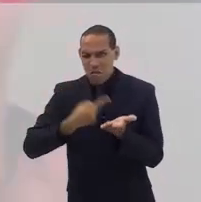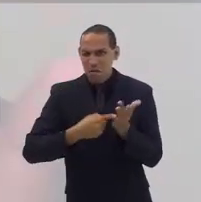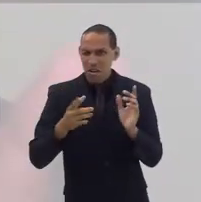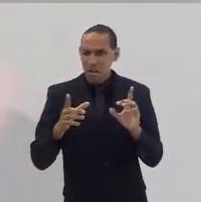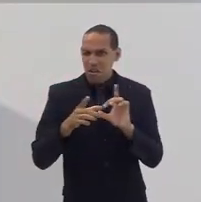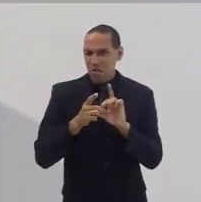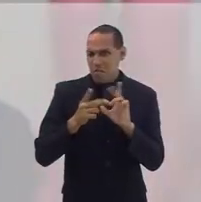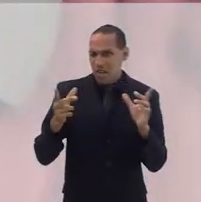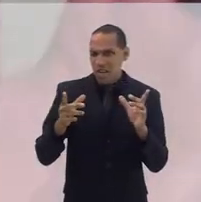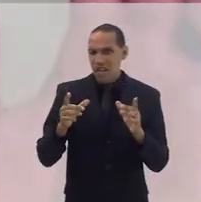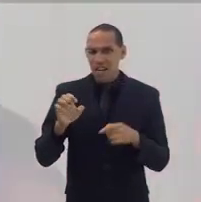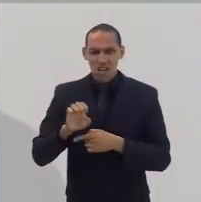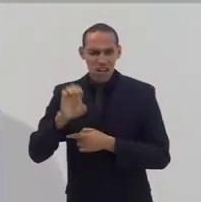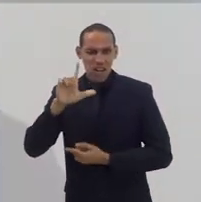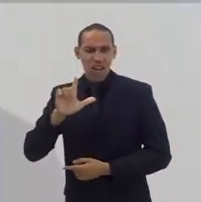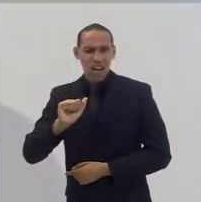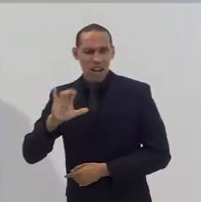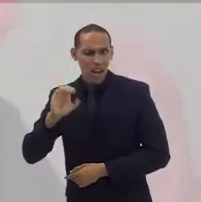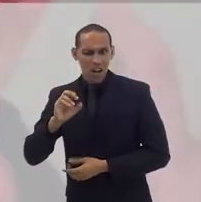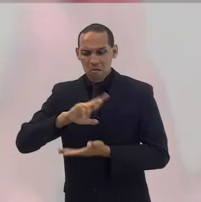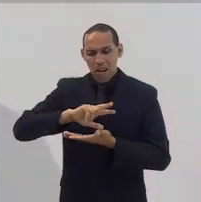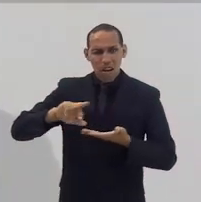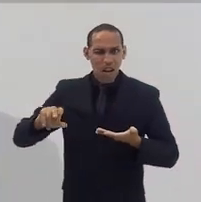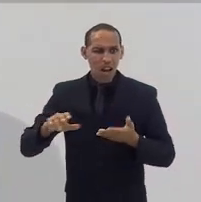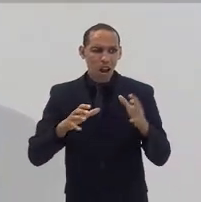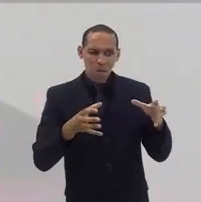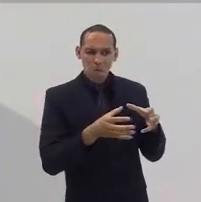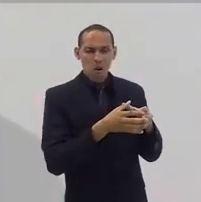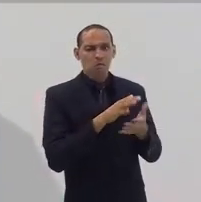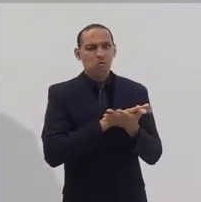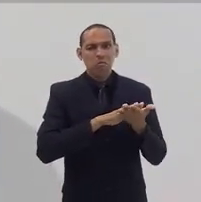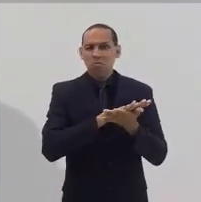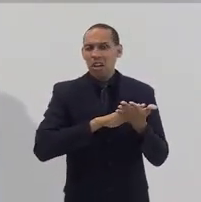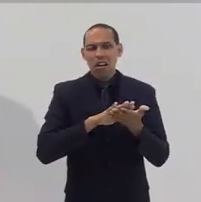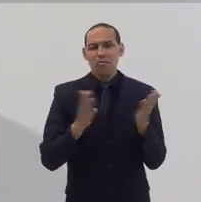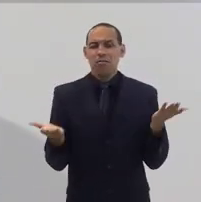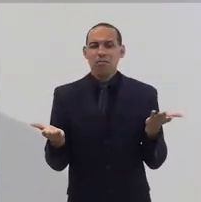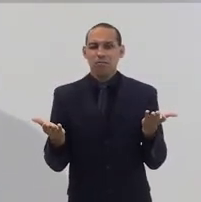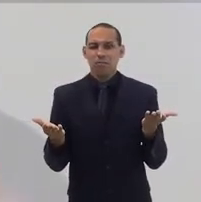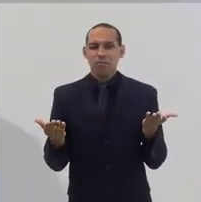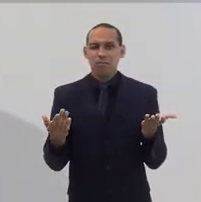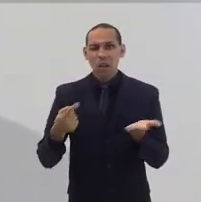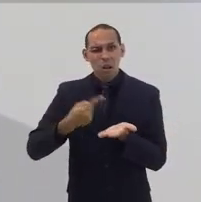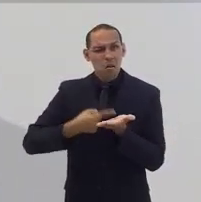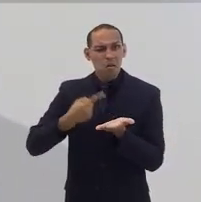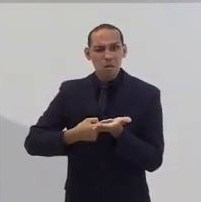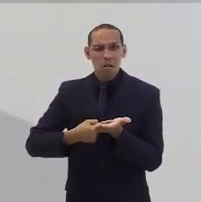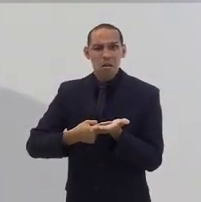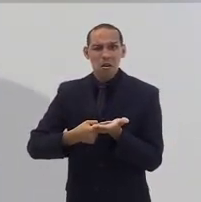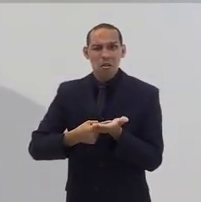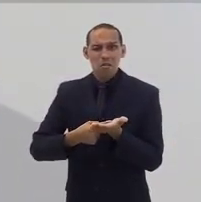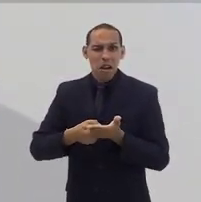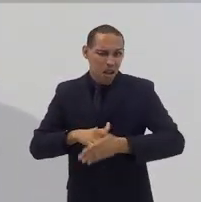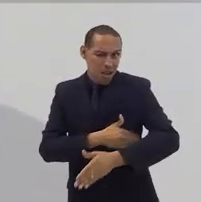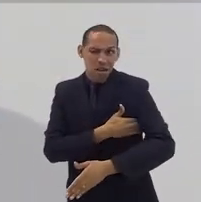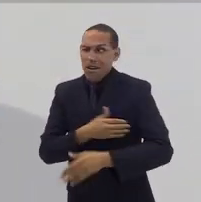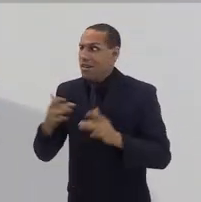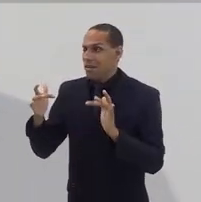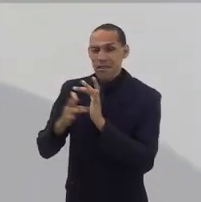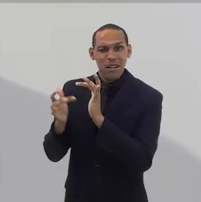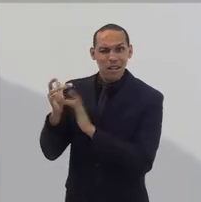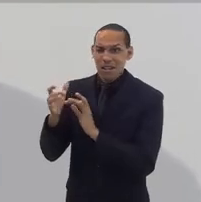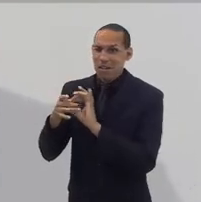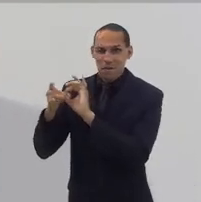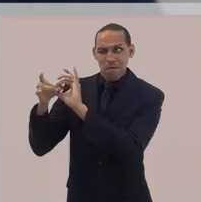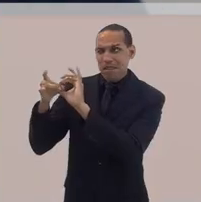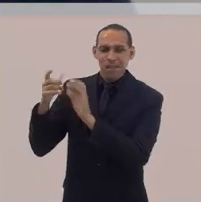democracia, com o Estado laico, com a diversidade e com o povo. E no limite, nem compromisso com o próprio evangelho de